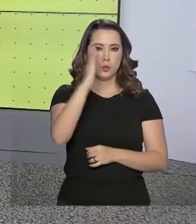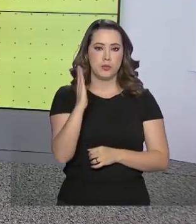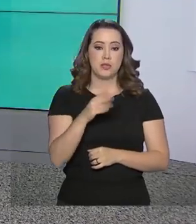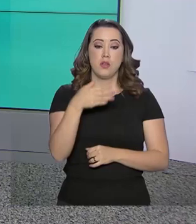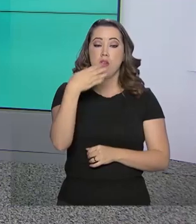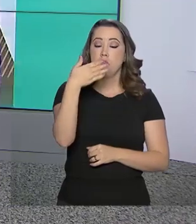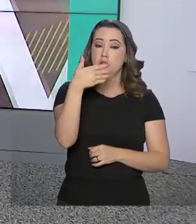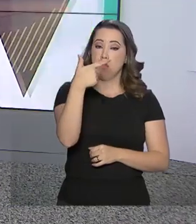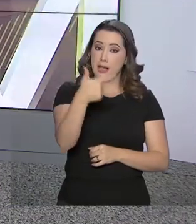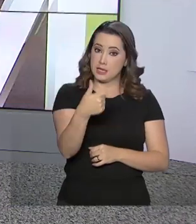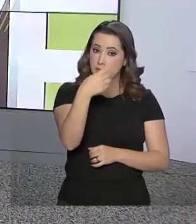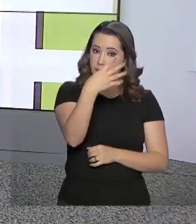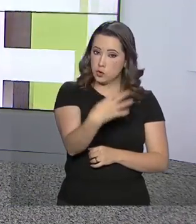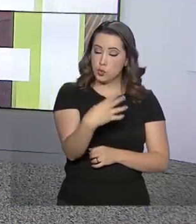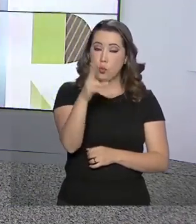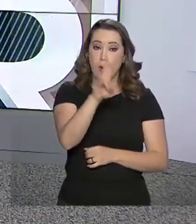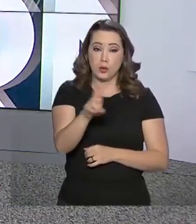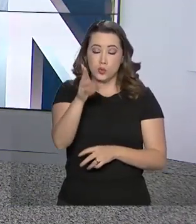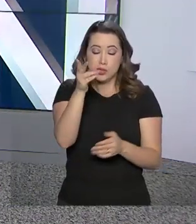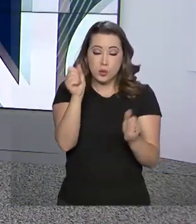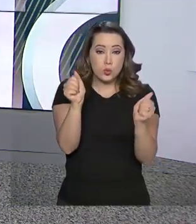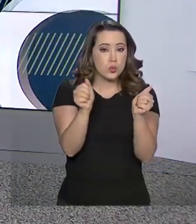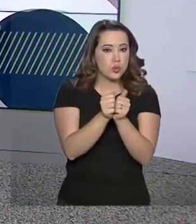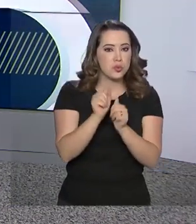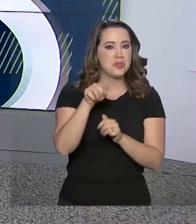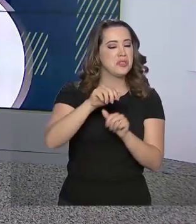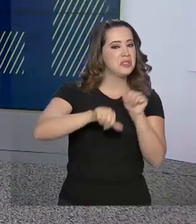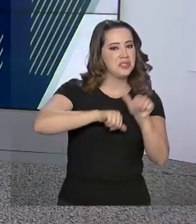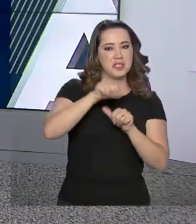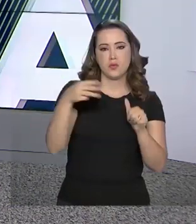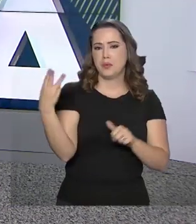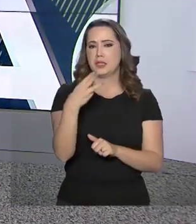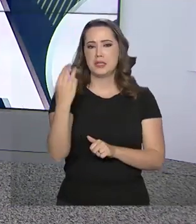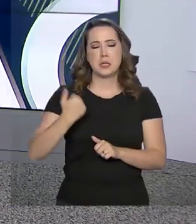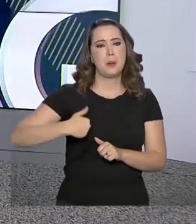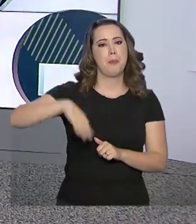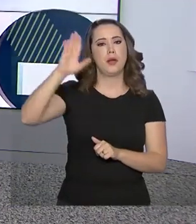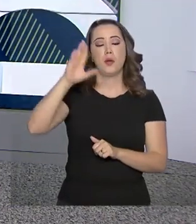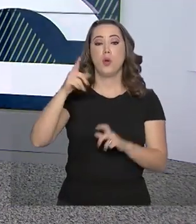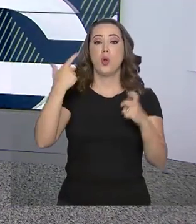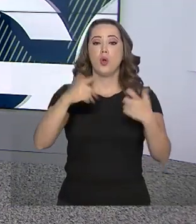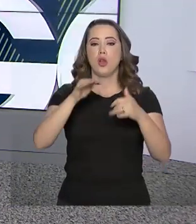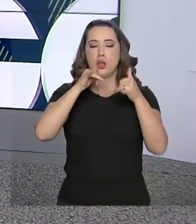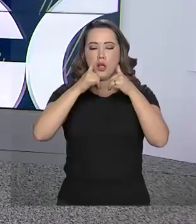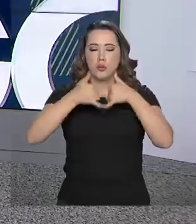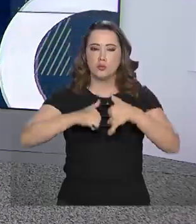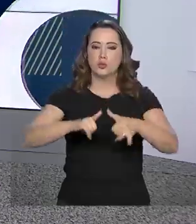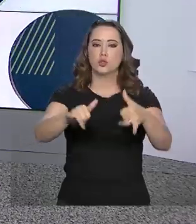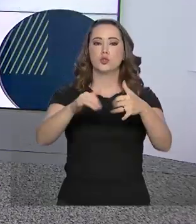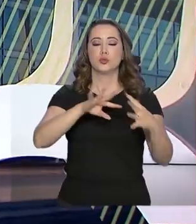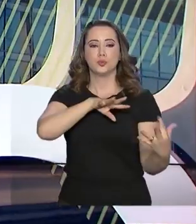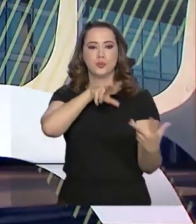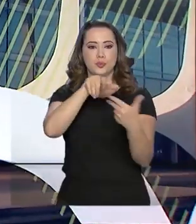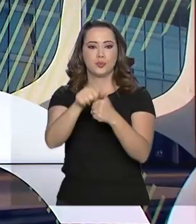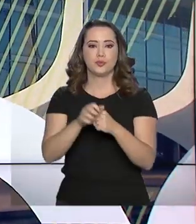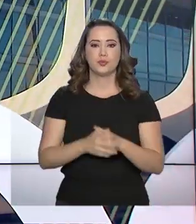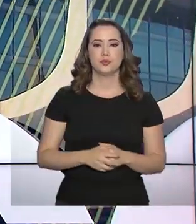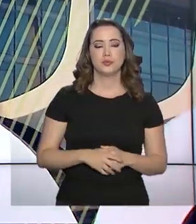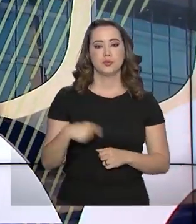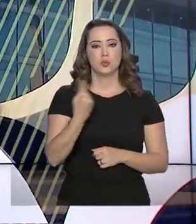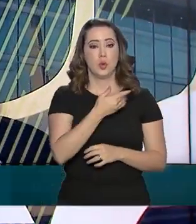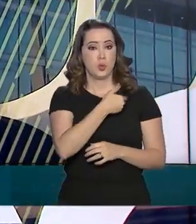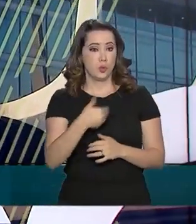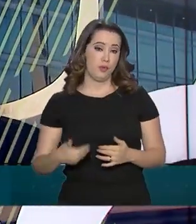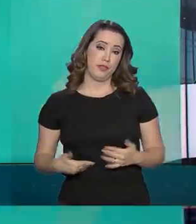turbinas de Belo Monte estiverem operando, ela vai se tornar a terceira maior usina hidrelétrica do mundo. O